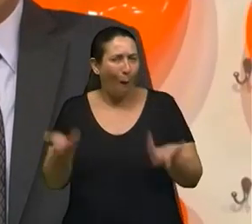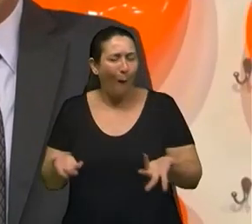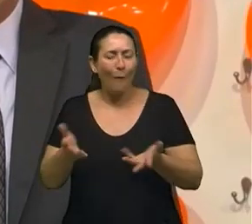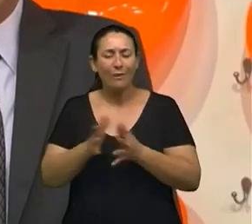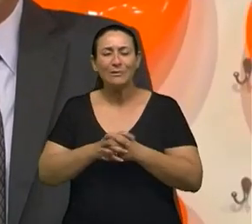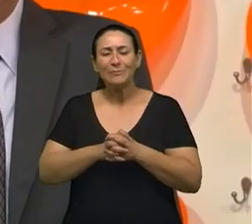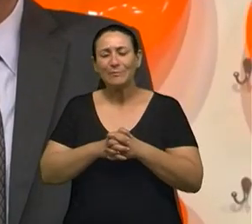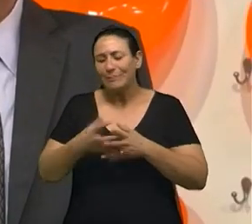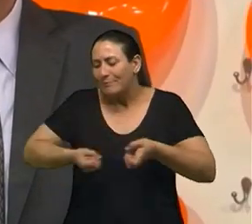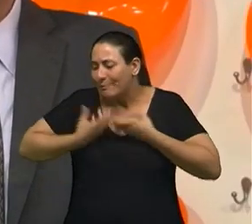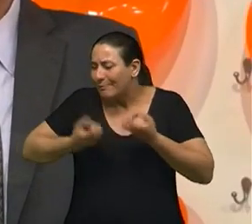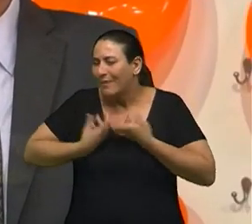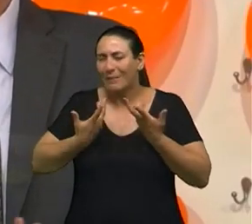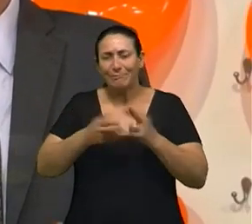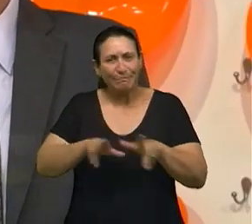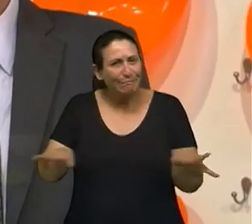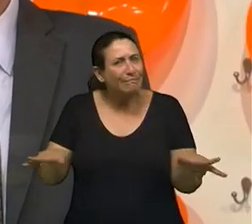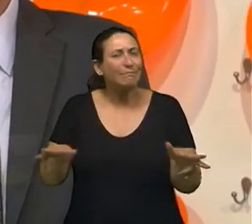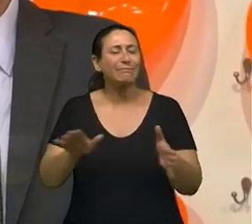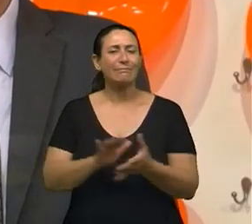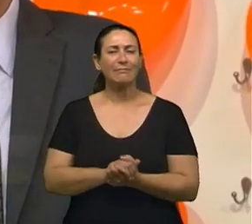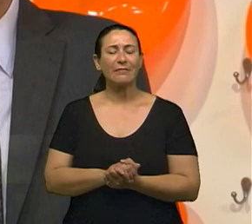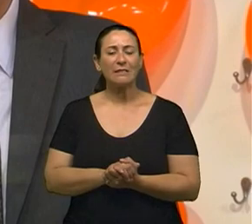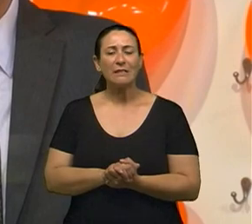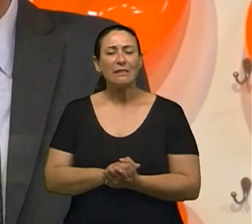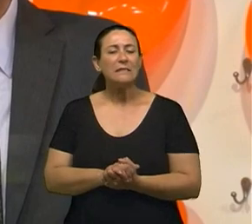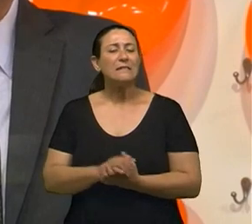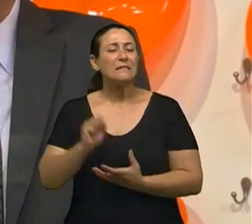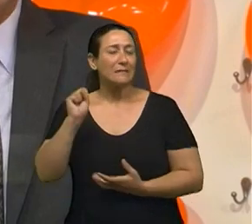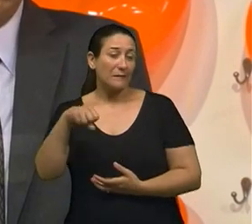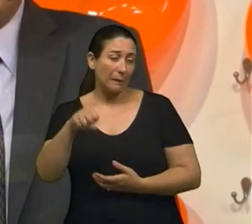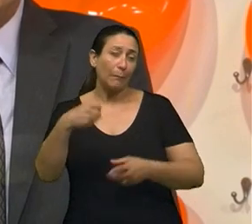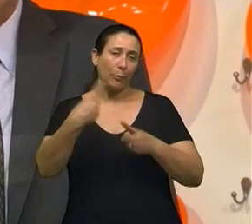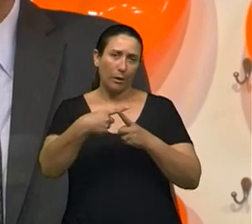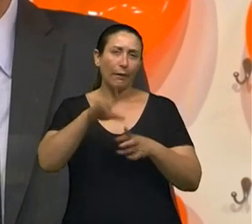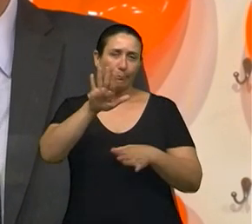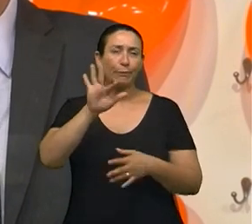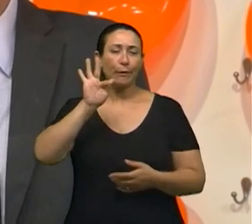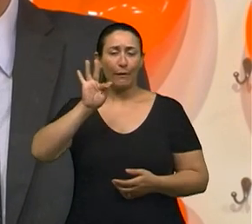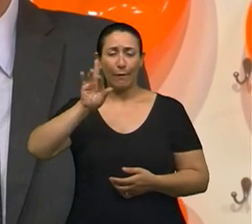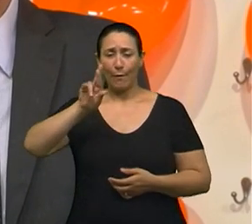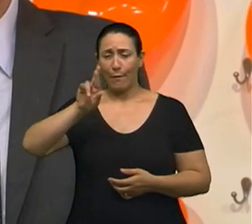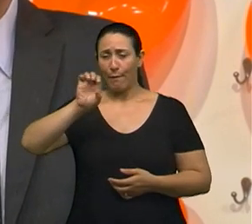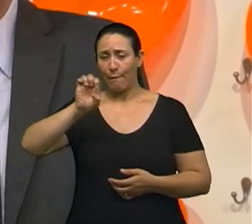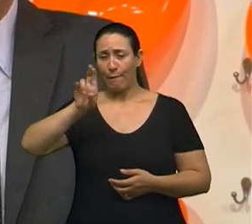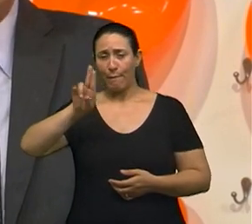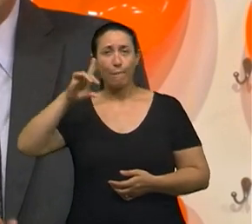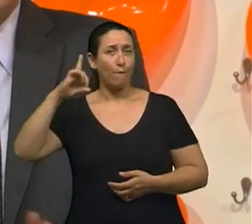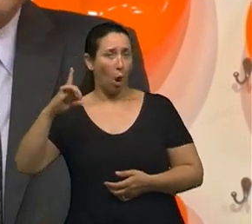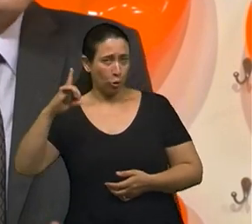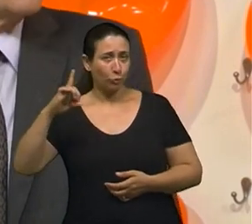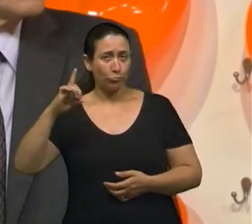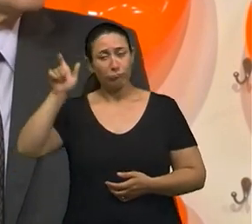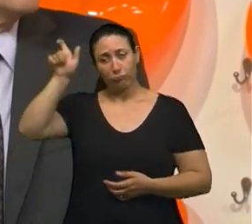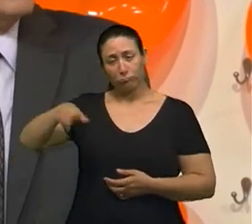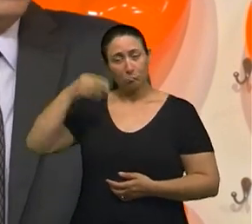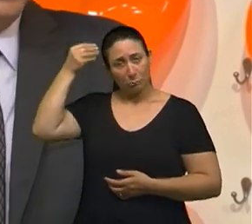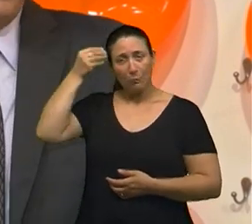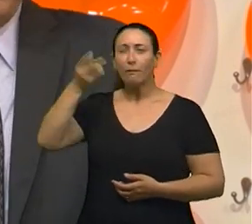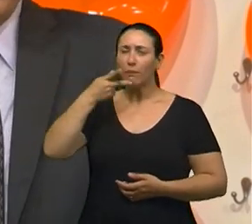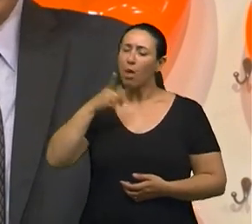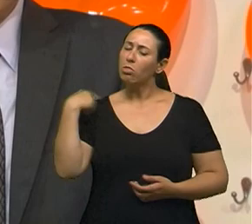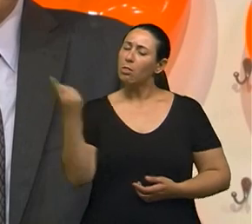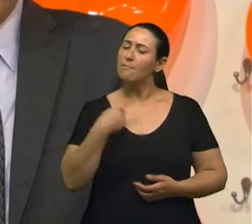fundamental porque é o instinto de vida, né? Porque, segundo Freud, já nascemos com o instinto de vida e o instinto de morte.